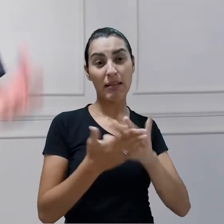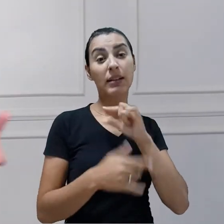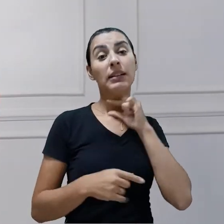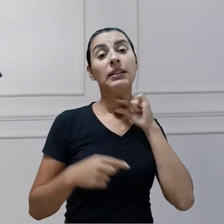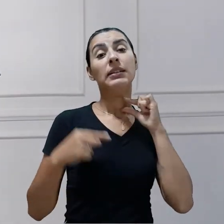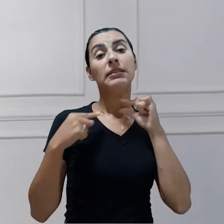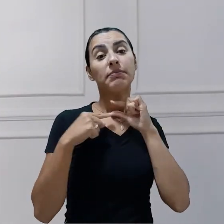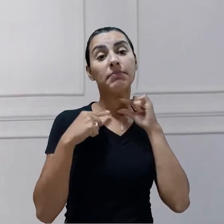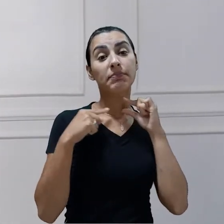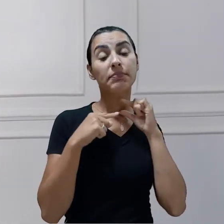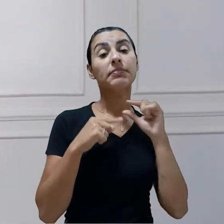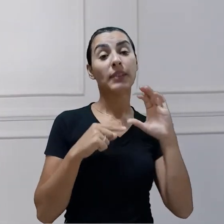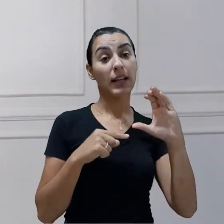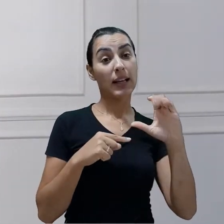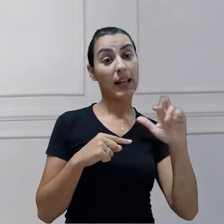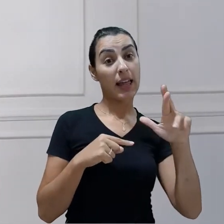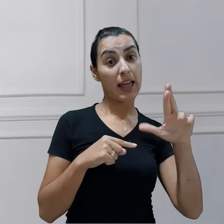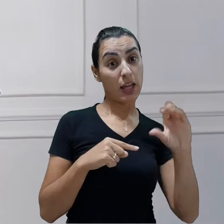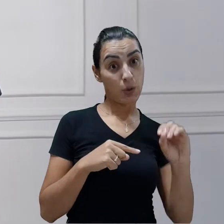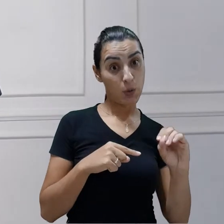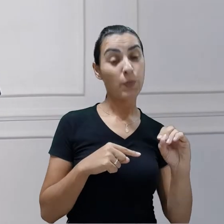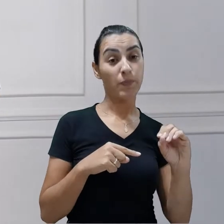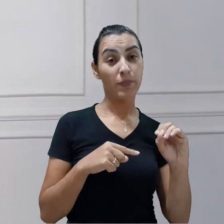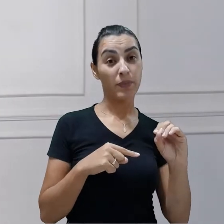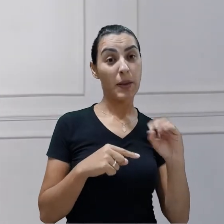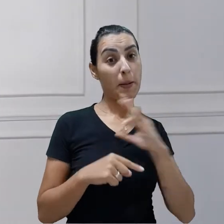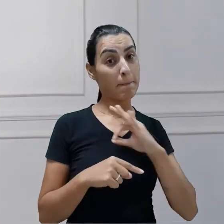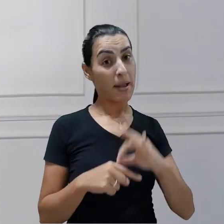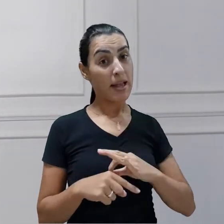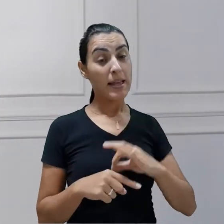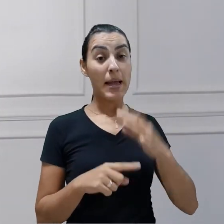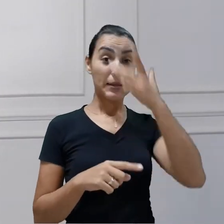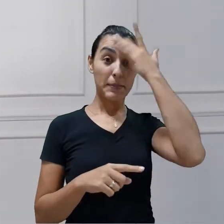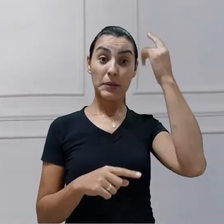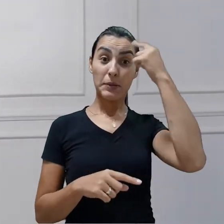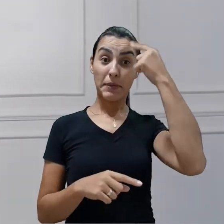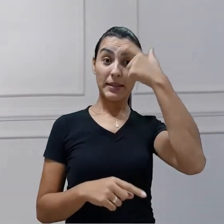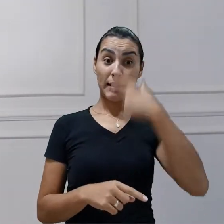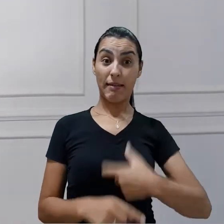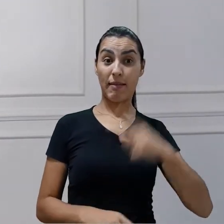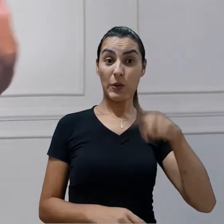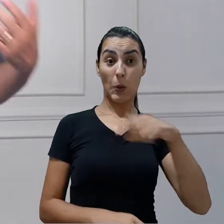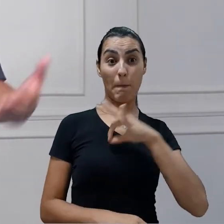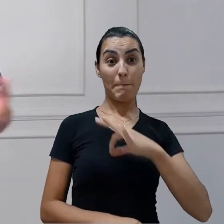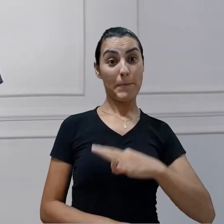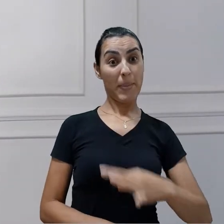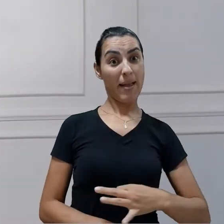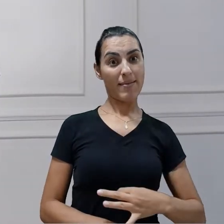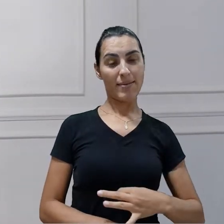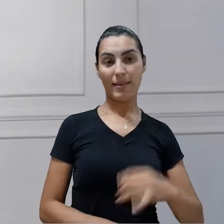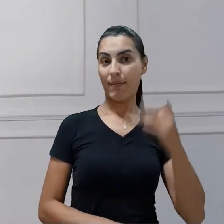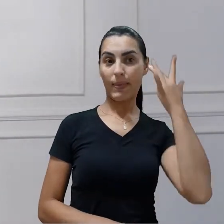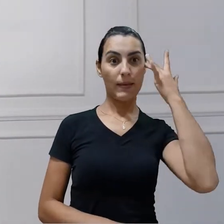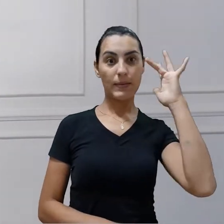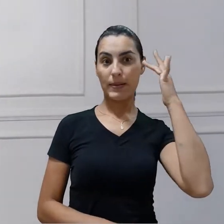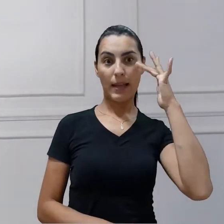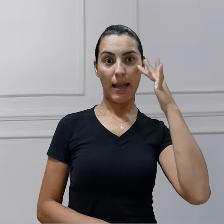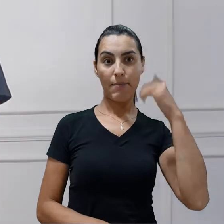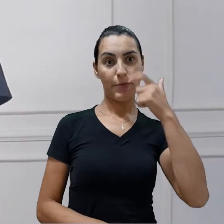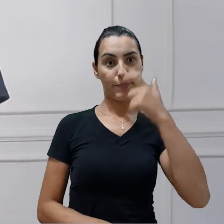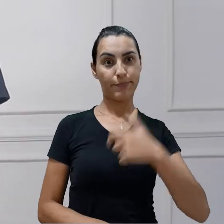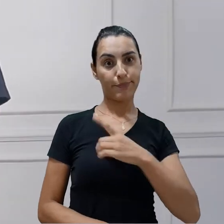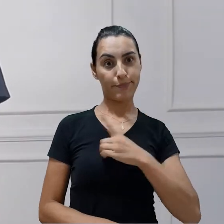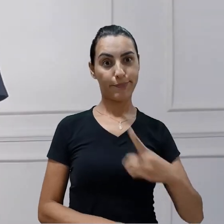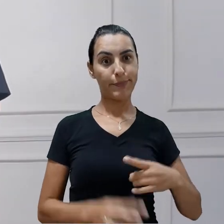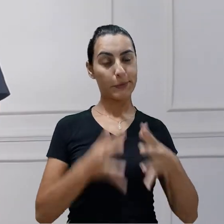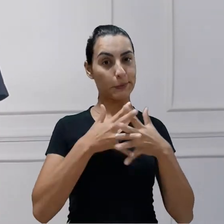identifica o clero. Mas, quando as pessoas nos veem, acham que somos padres. Então, sempre há esta confusão.